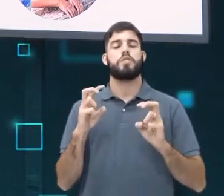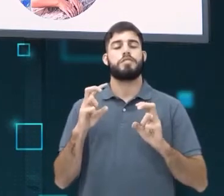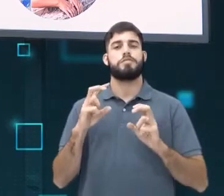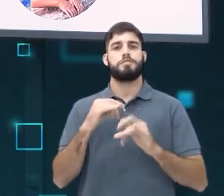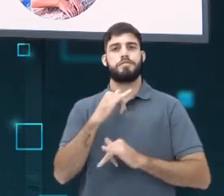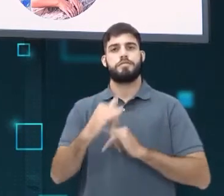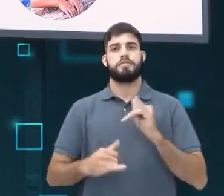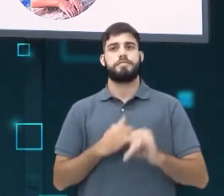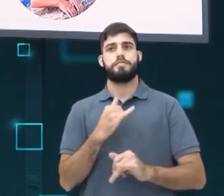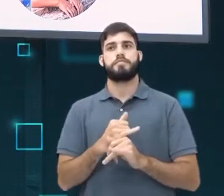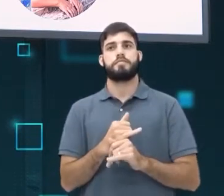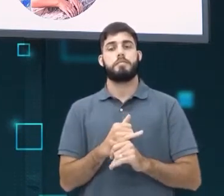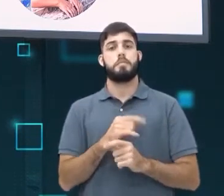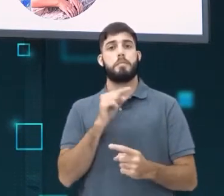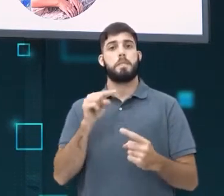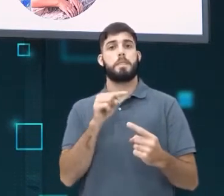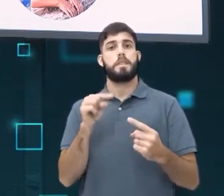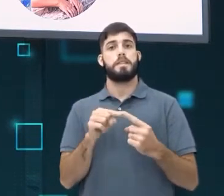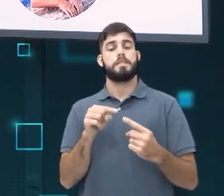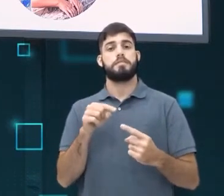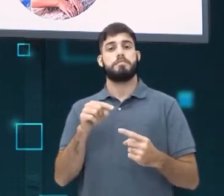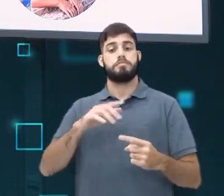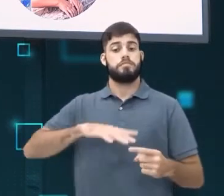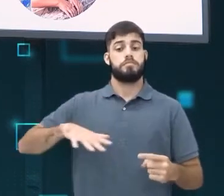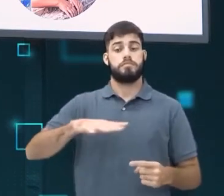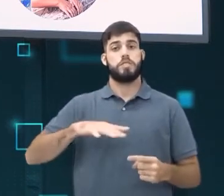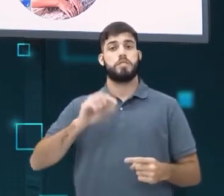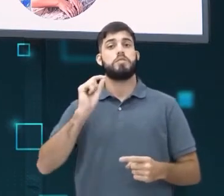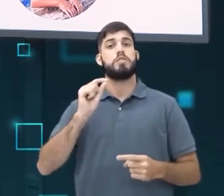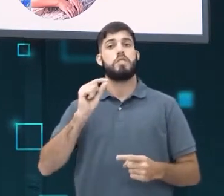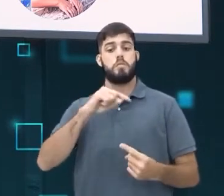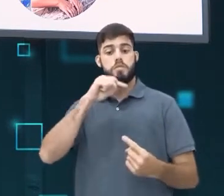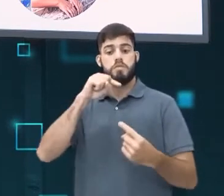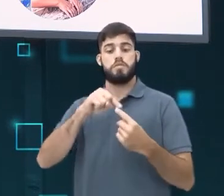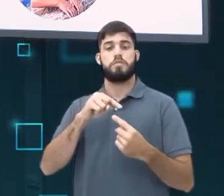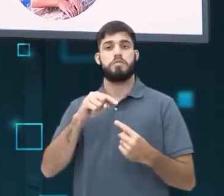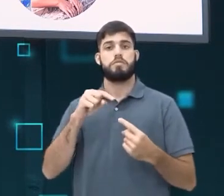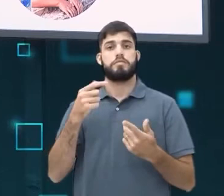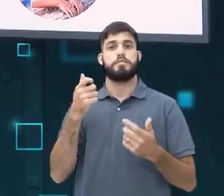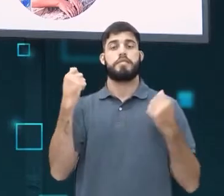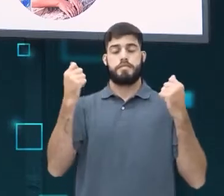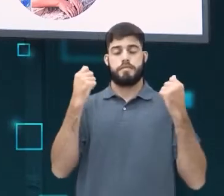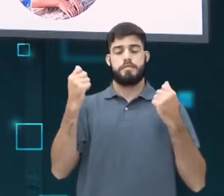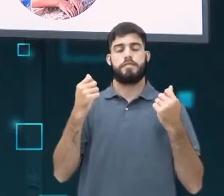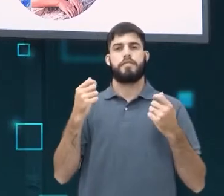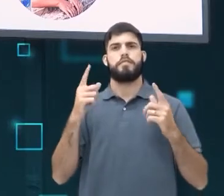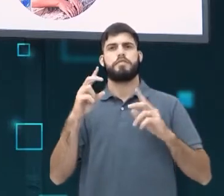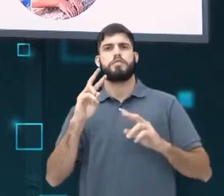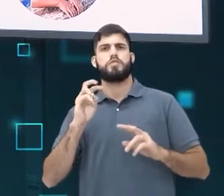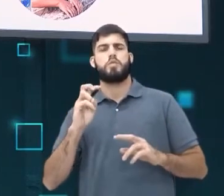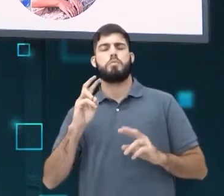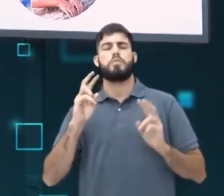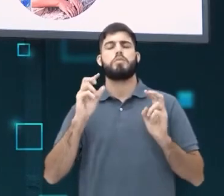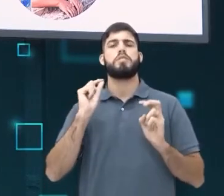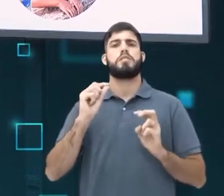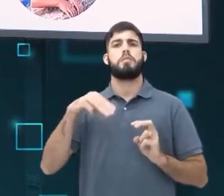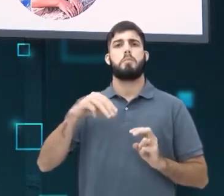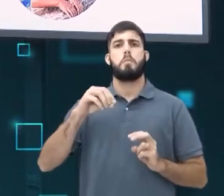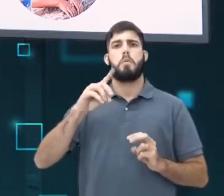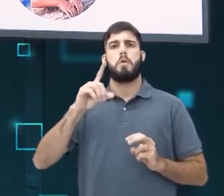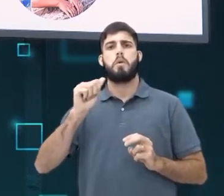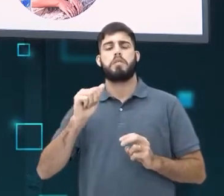é voltado realmente para a região de Caruaru. Falo sobre moda, sobre beleza, comportamento,